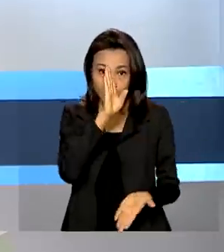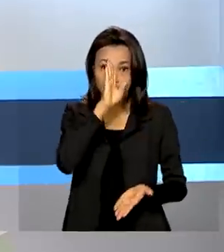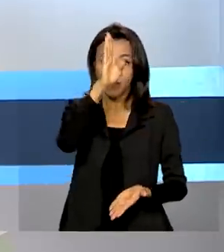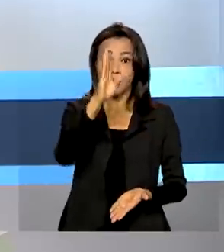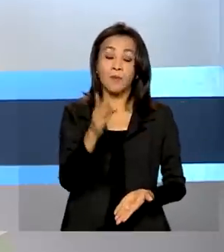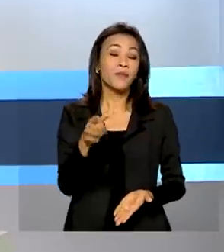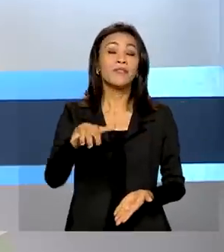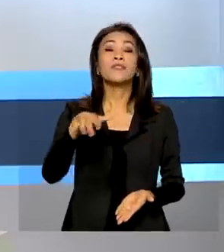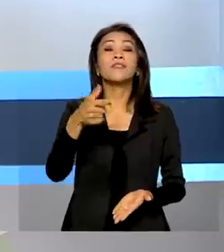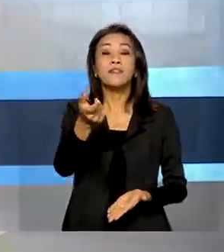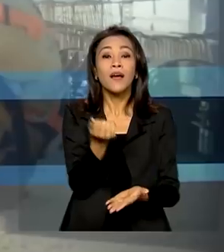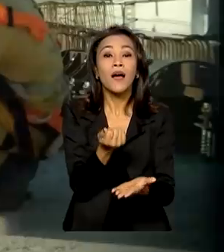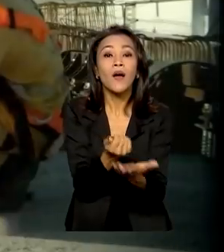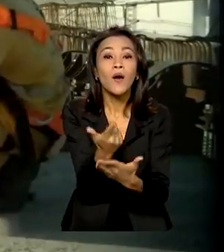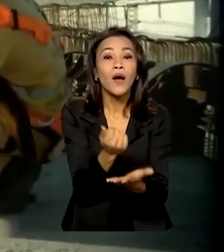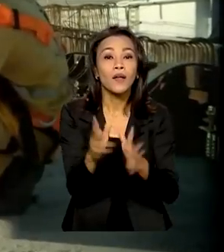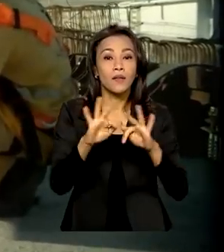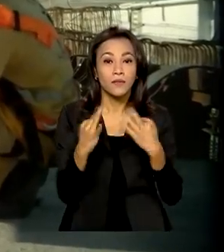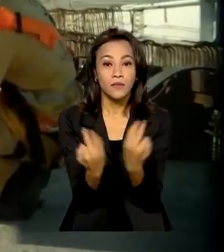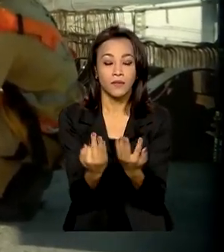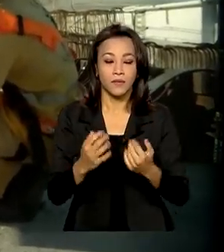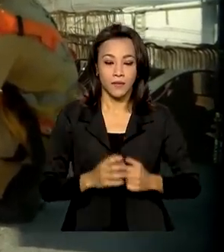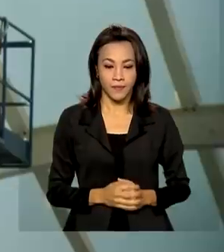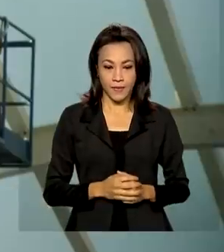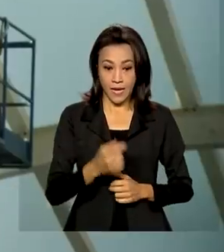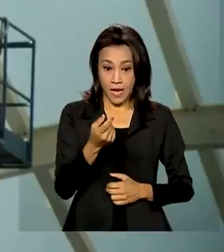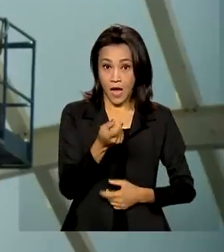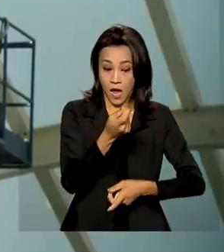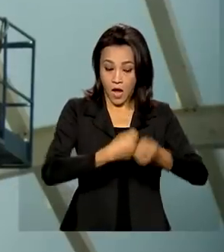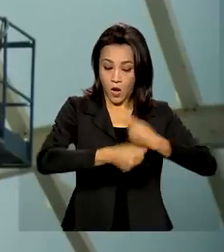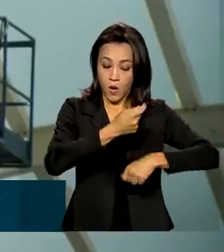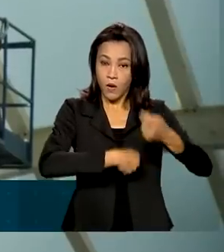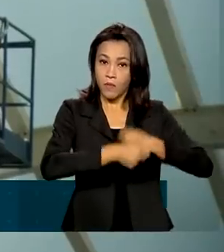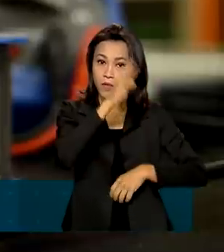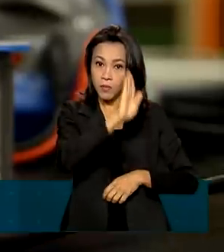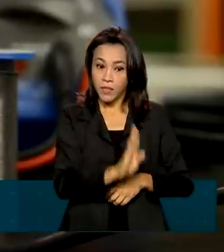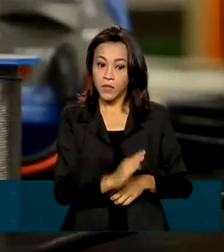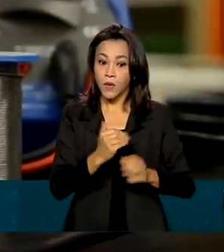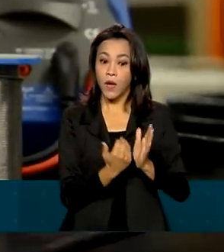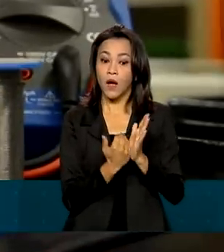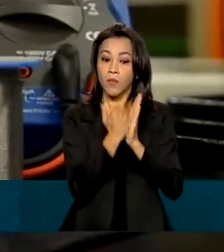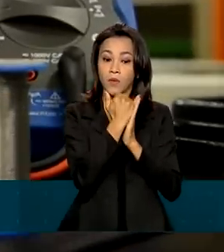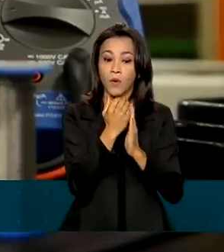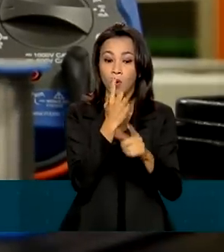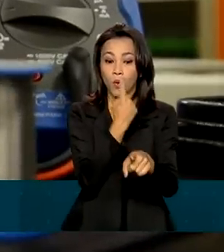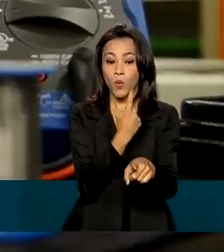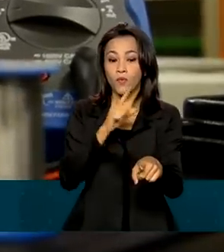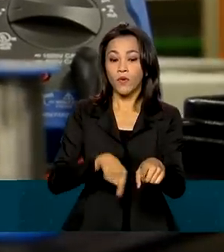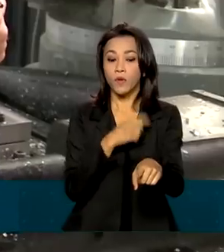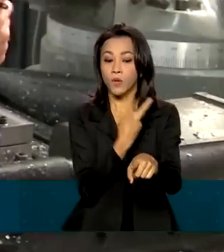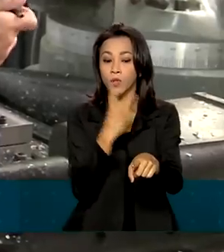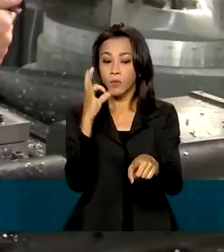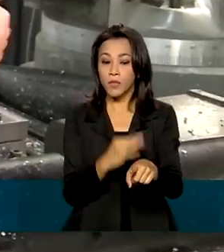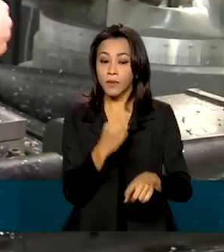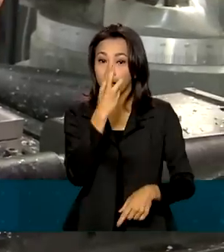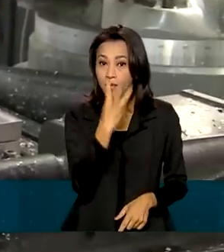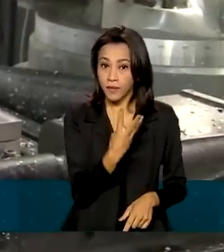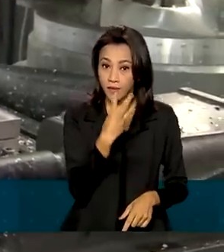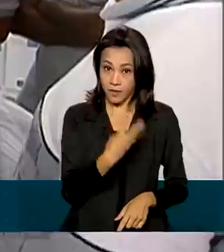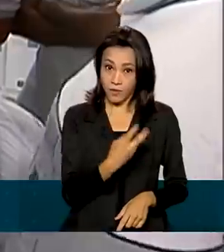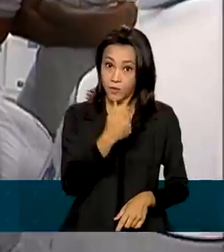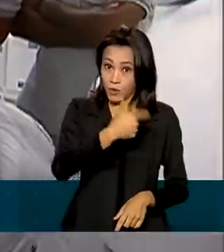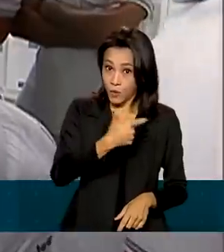consumo das famílias. A economia brasileira cresceu 1,2% no segundo trimestre de